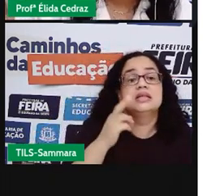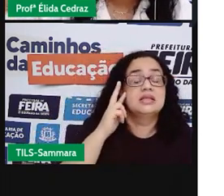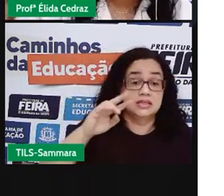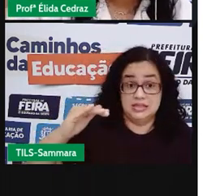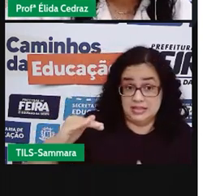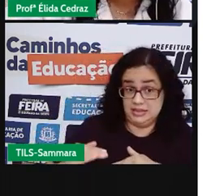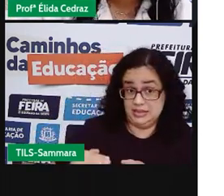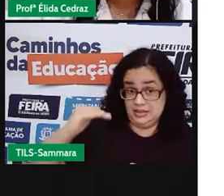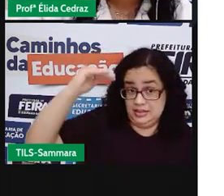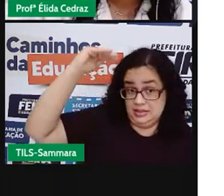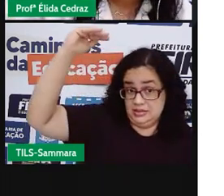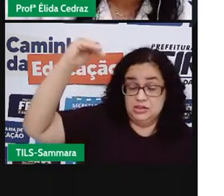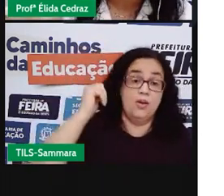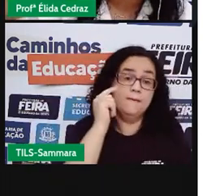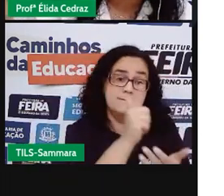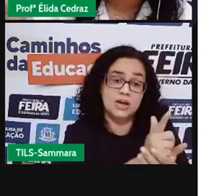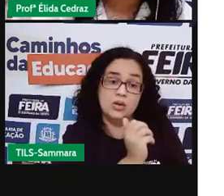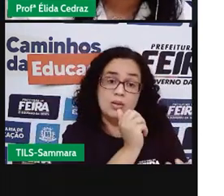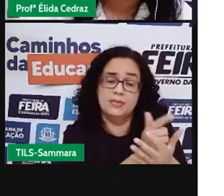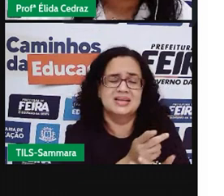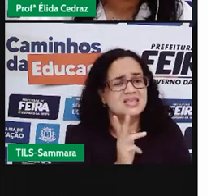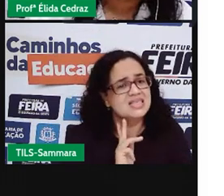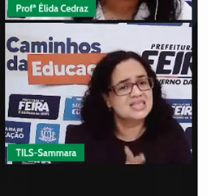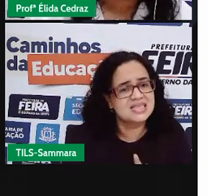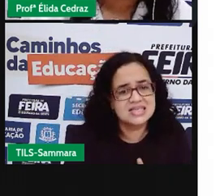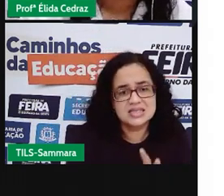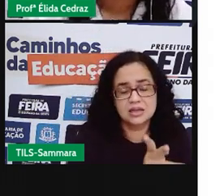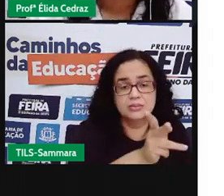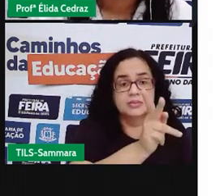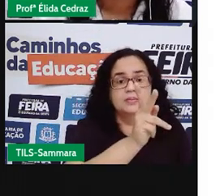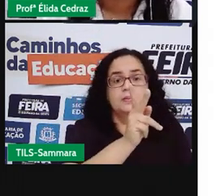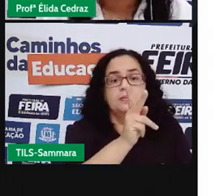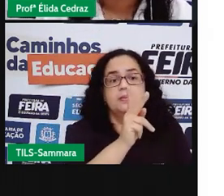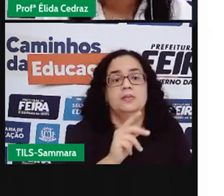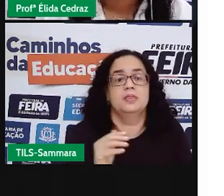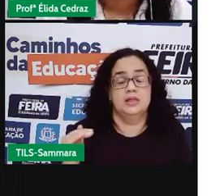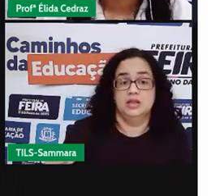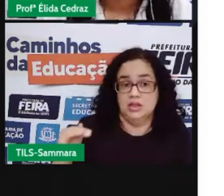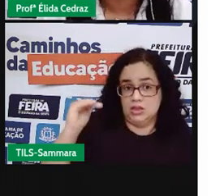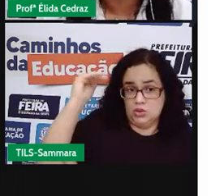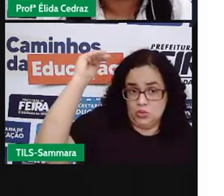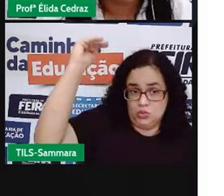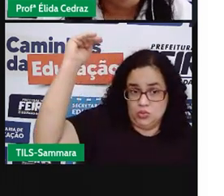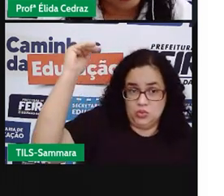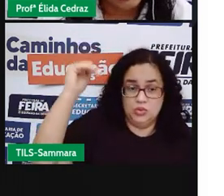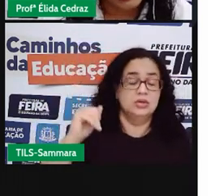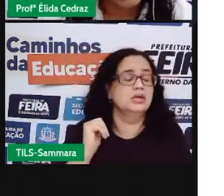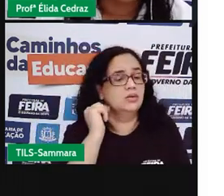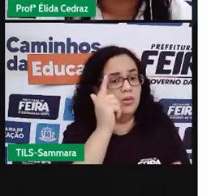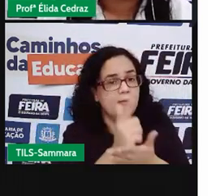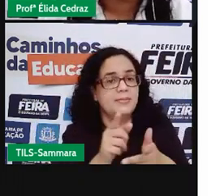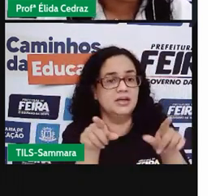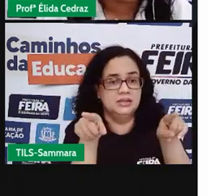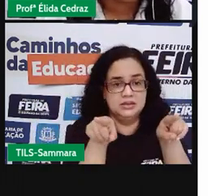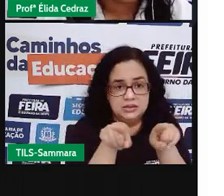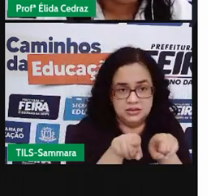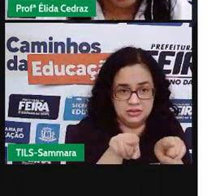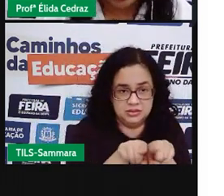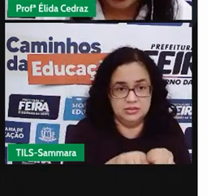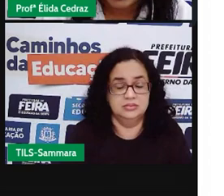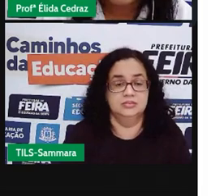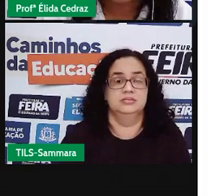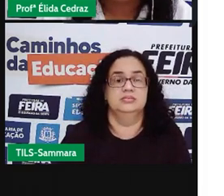cresçam consumindo, permaneçam consumindo e entrem na fase adulta consumistas e não